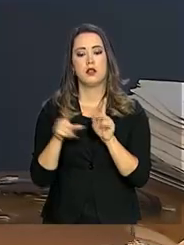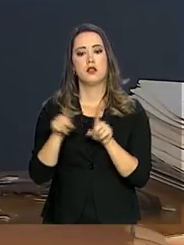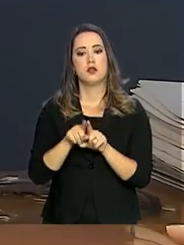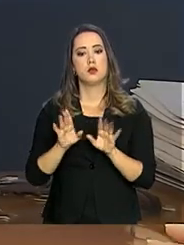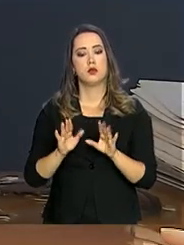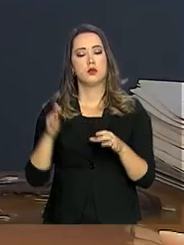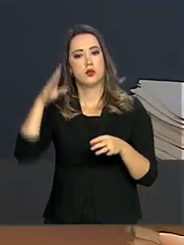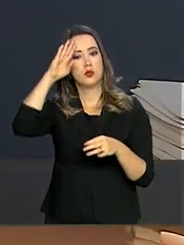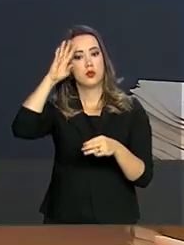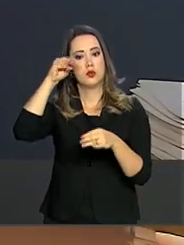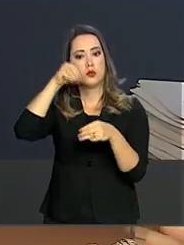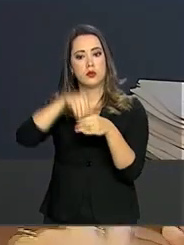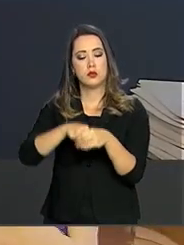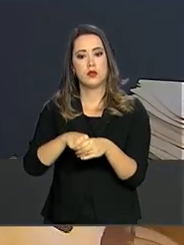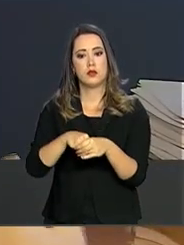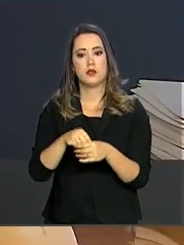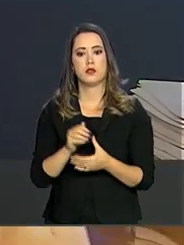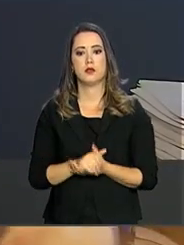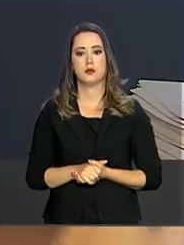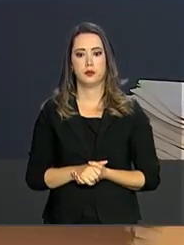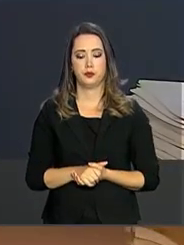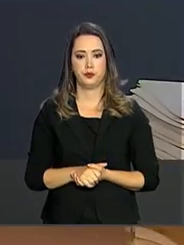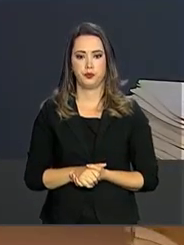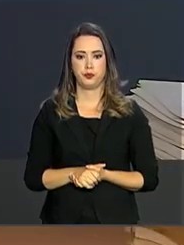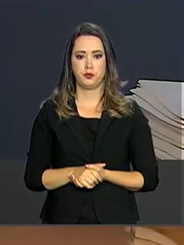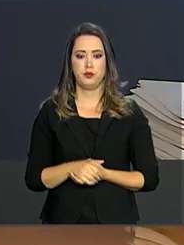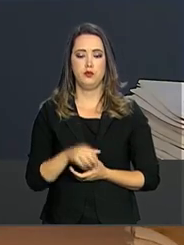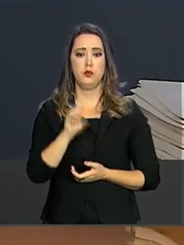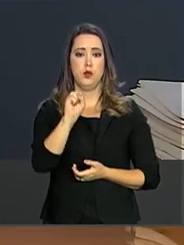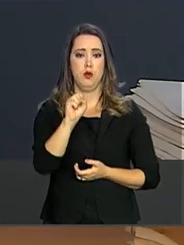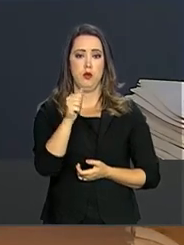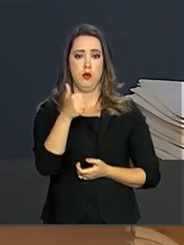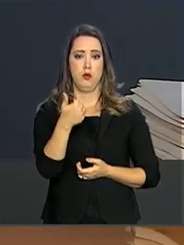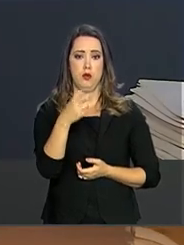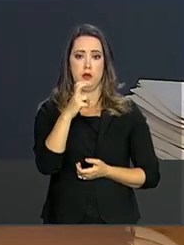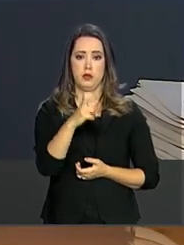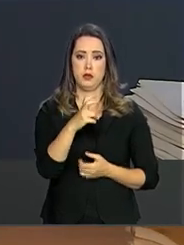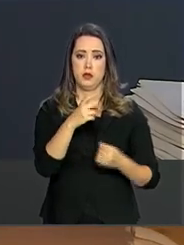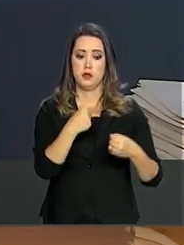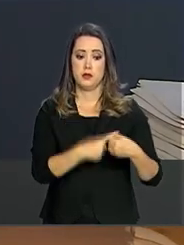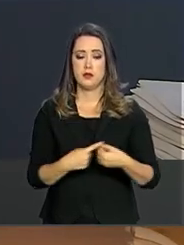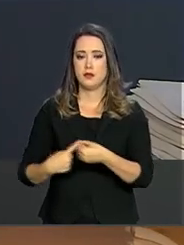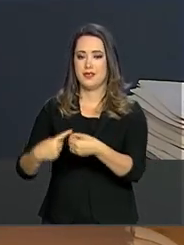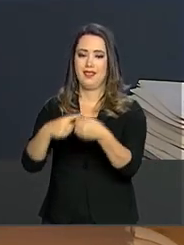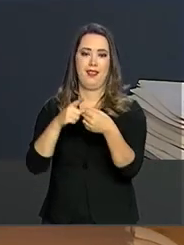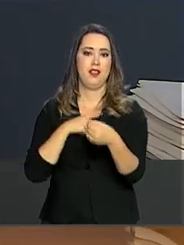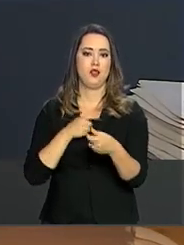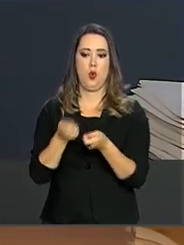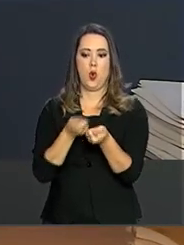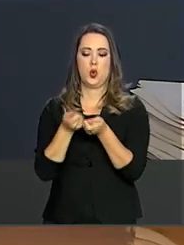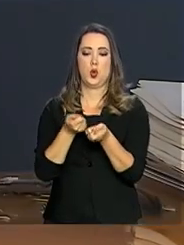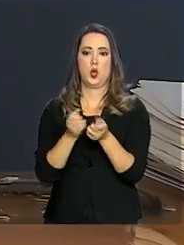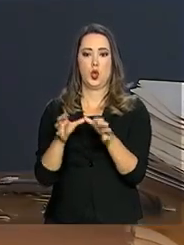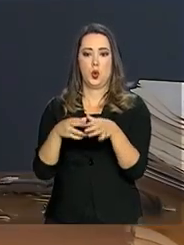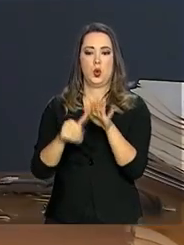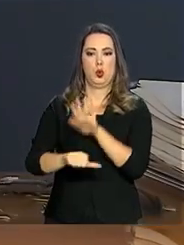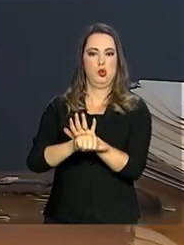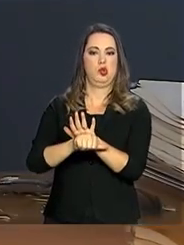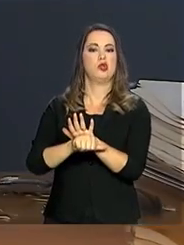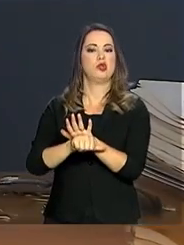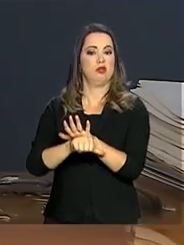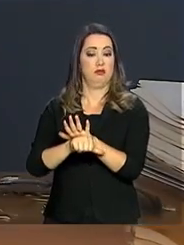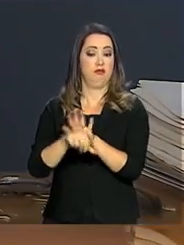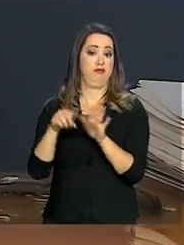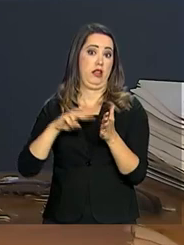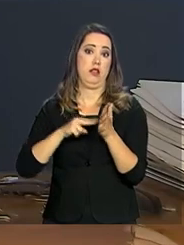830 comunidades viviam sob o controle do crime, do narcotráfico e das milícias. Isso quer dizer que 1 milhão e 100 mil